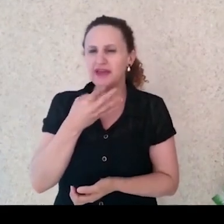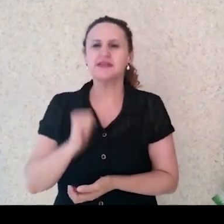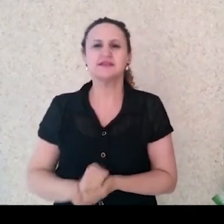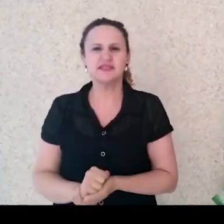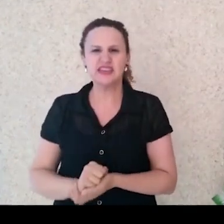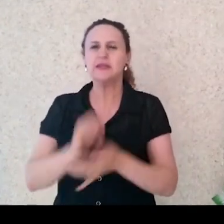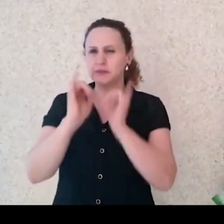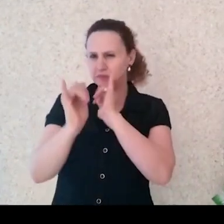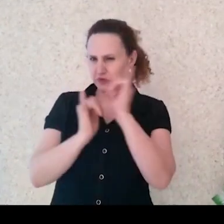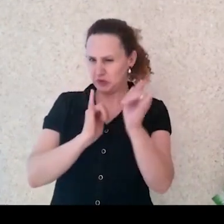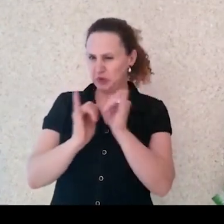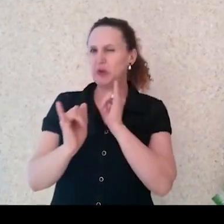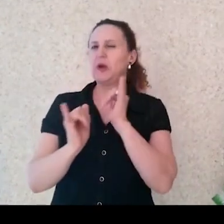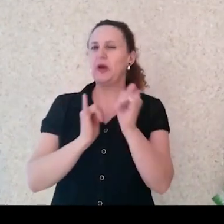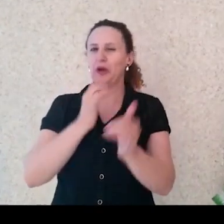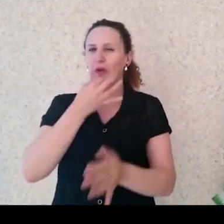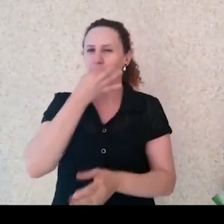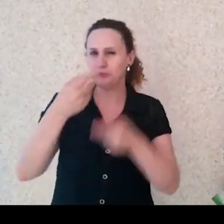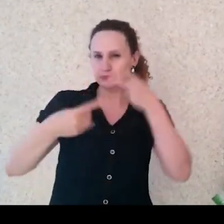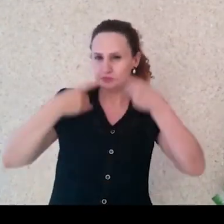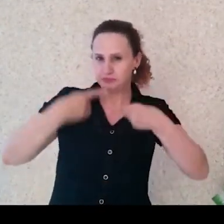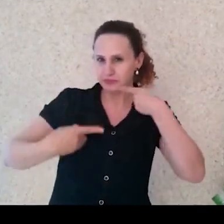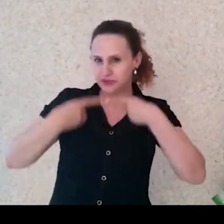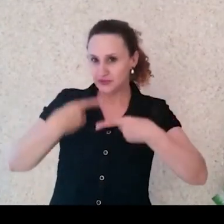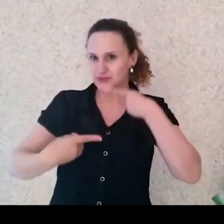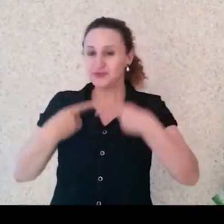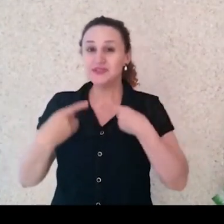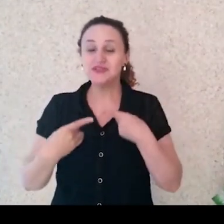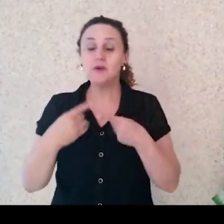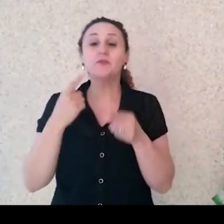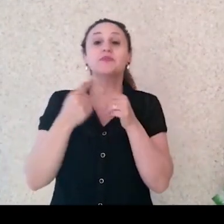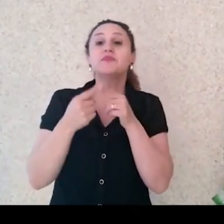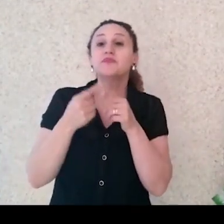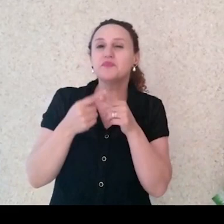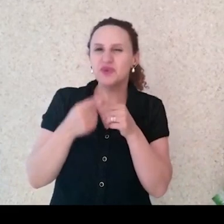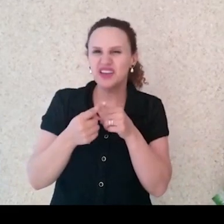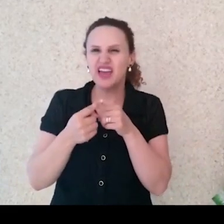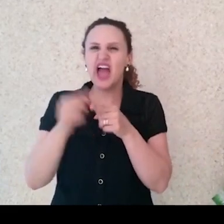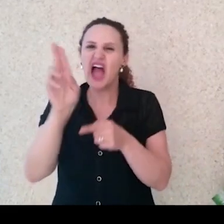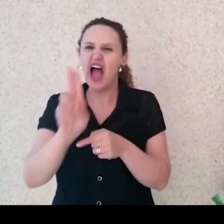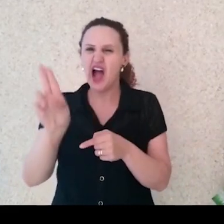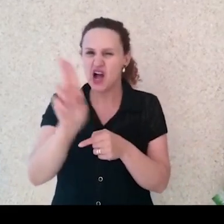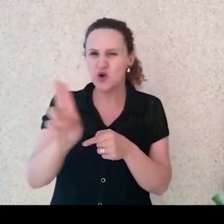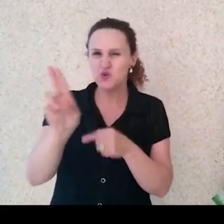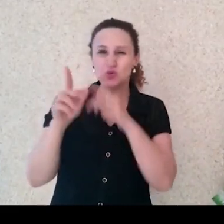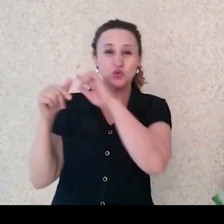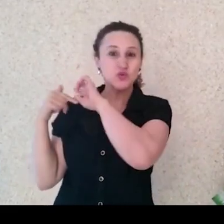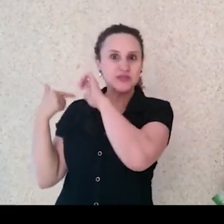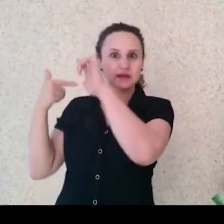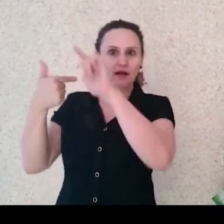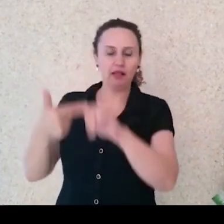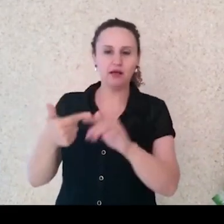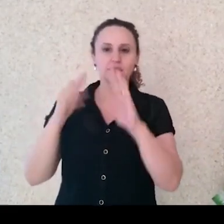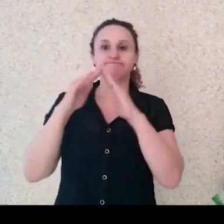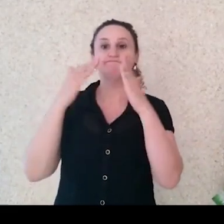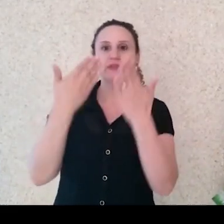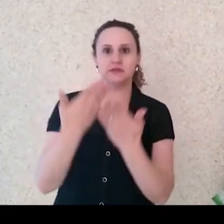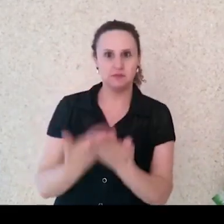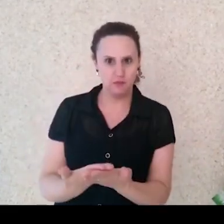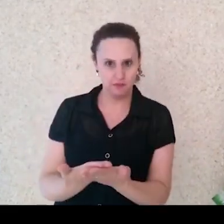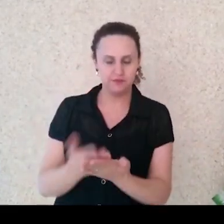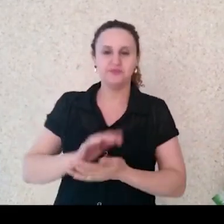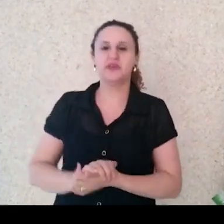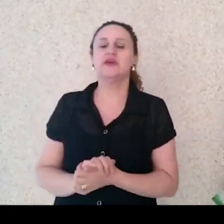recentemente de uma treta literária que surgiu no Twitter em relação ao uso de clássicos, ao estudo de clássicos na escola.